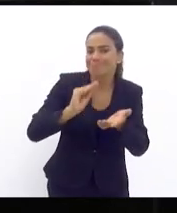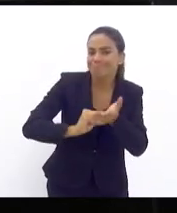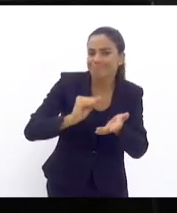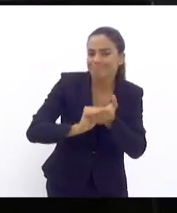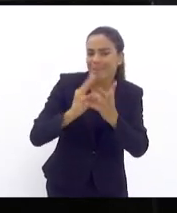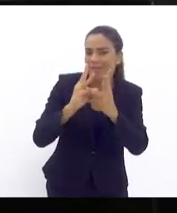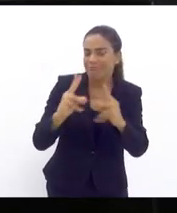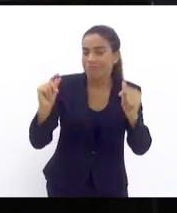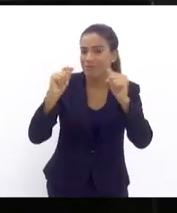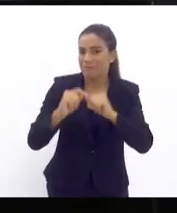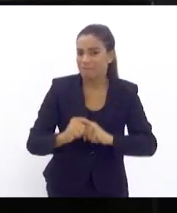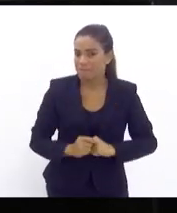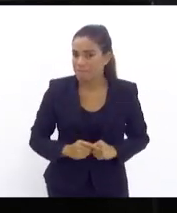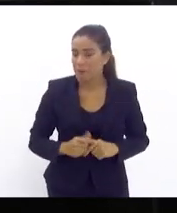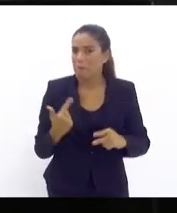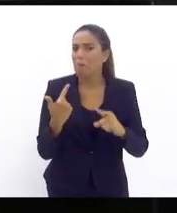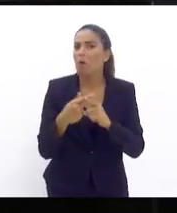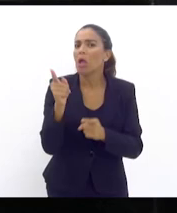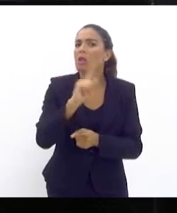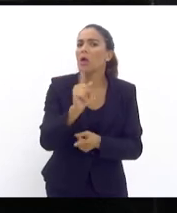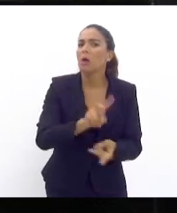Por que não a migração?